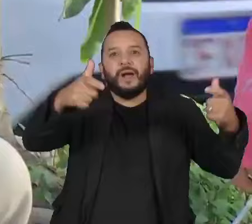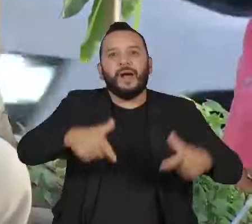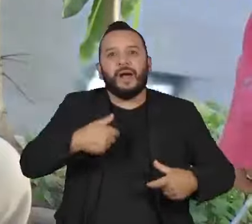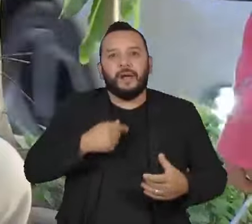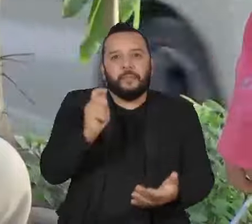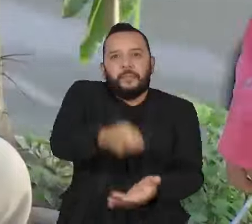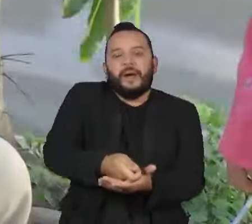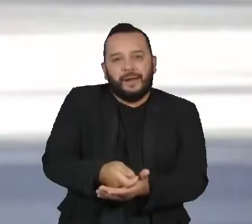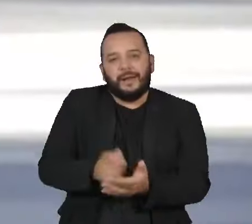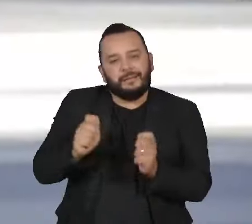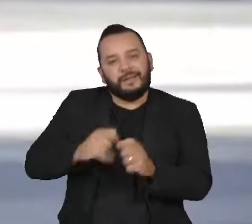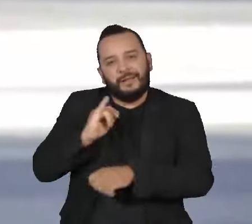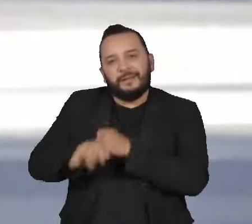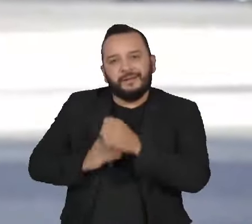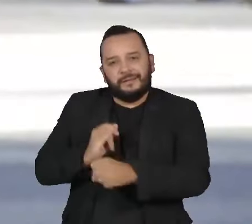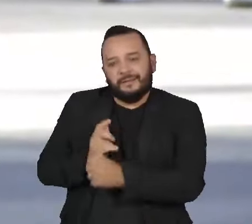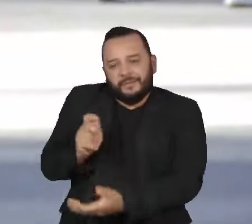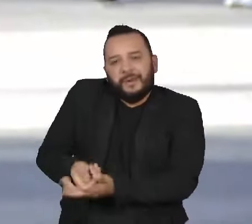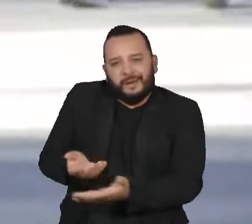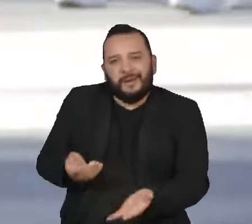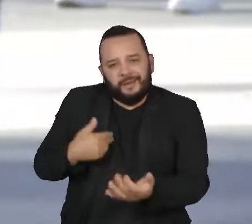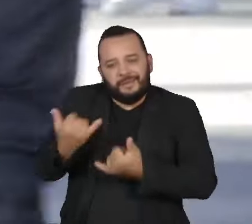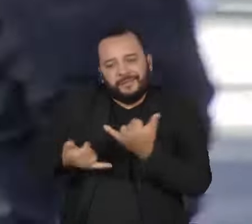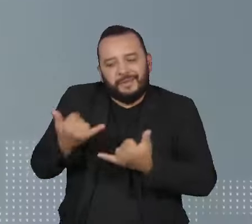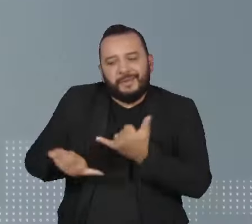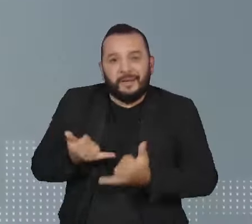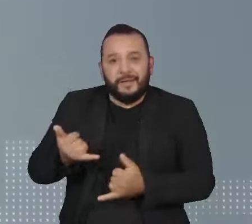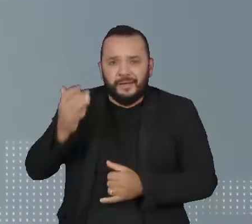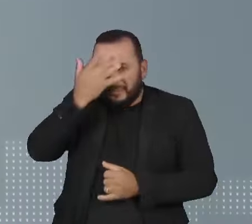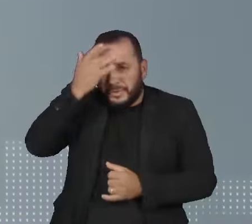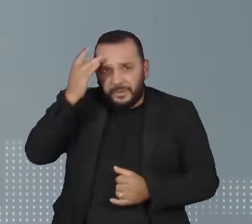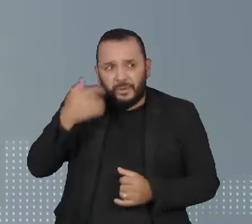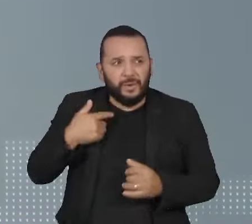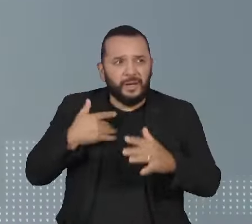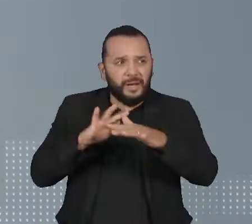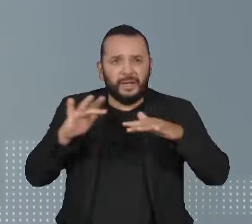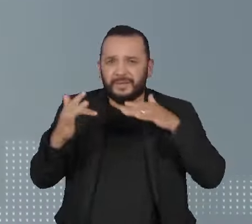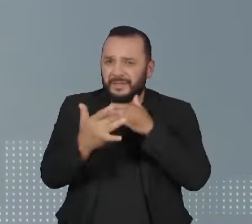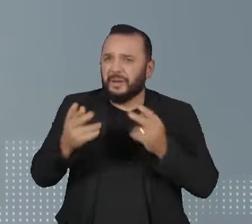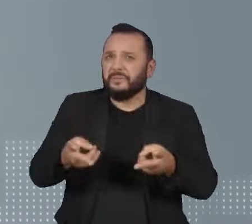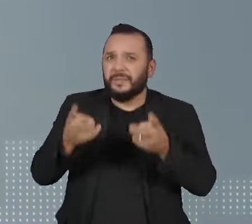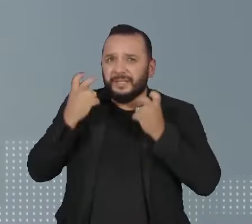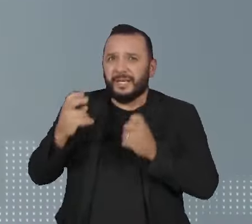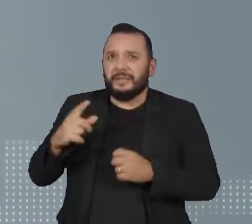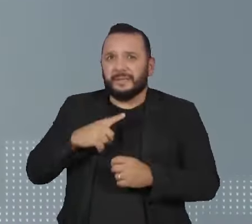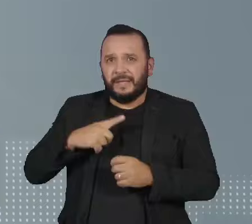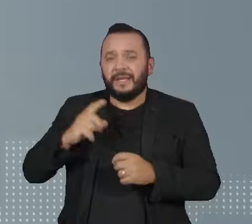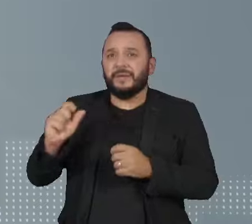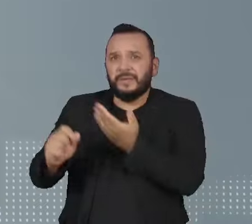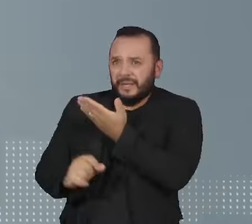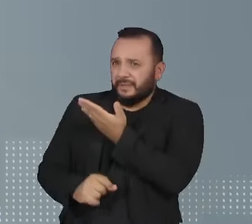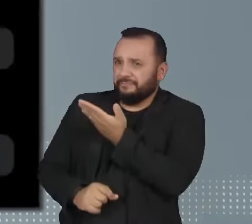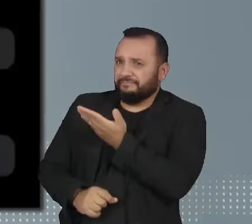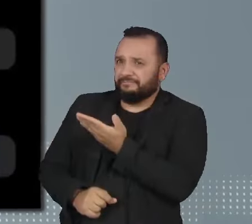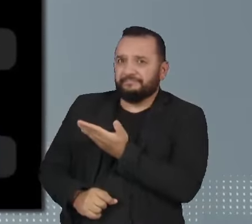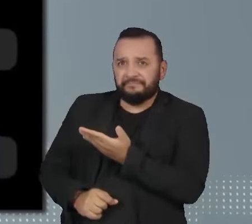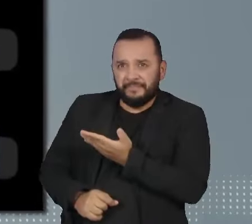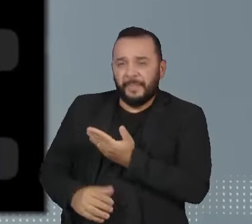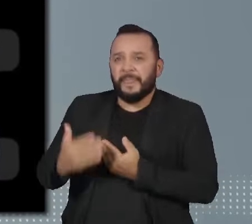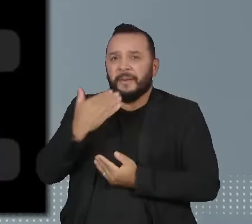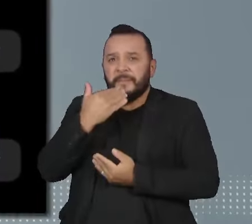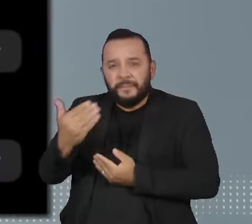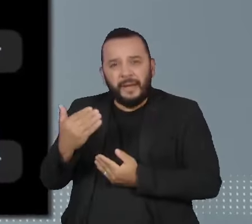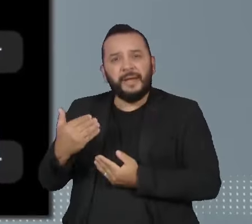semanas, usuários de redes sociais têm percebido um aumento na frequência de solicitações de perfis com nomes estranhos